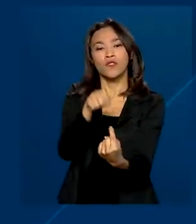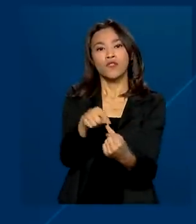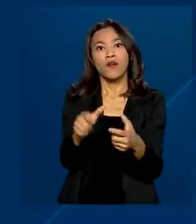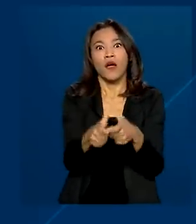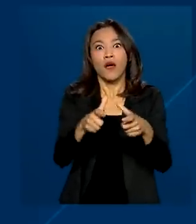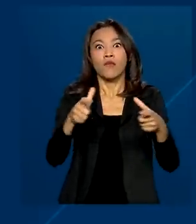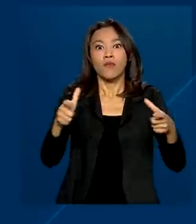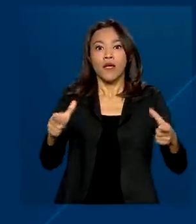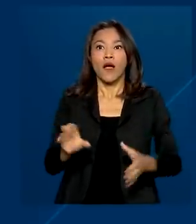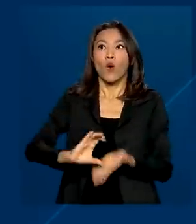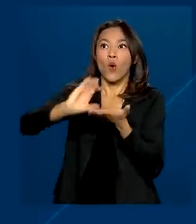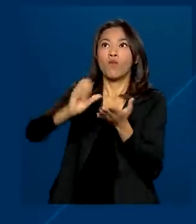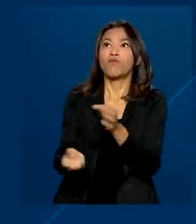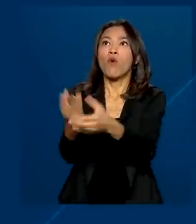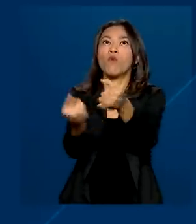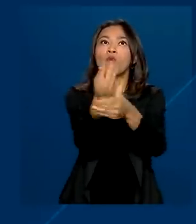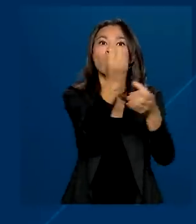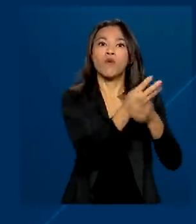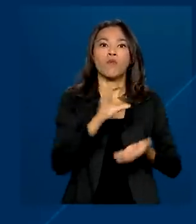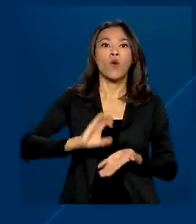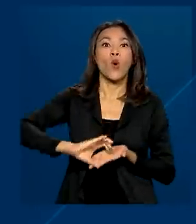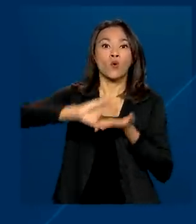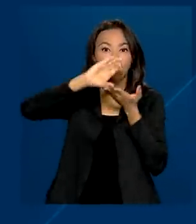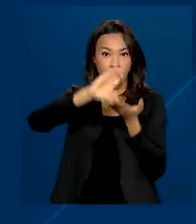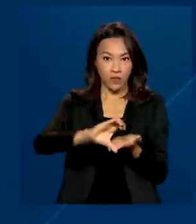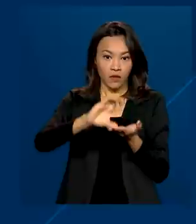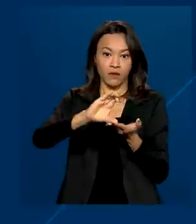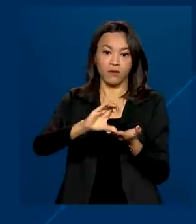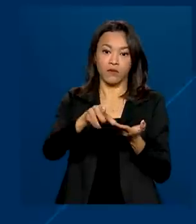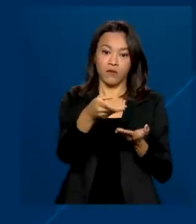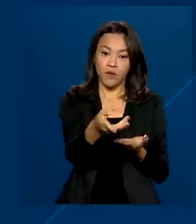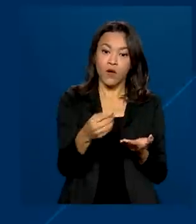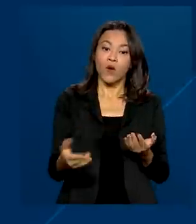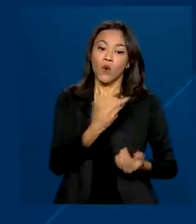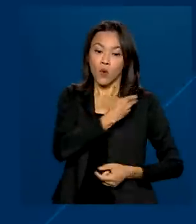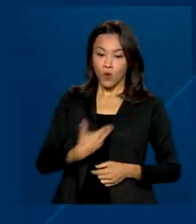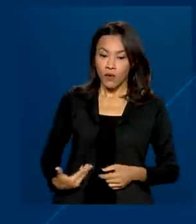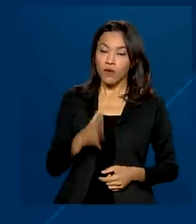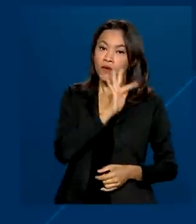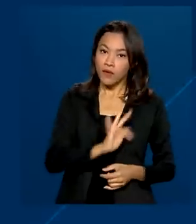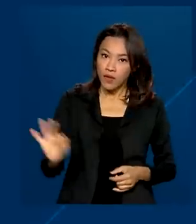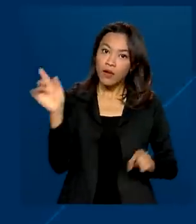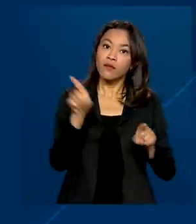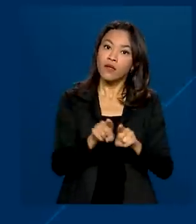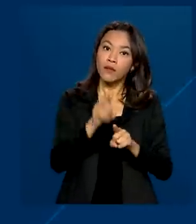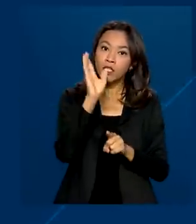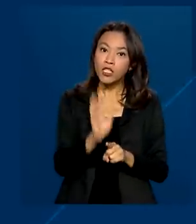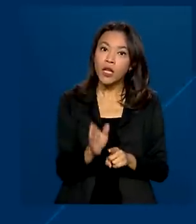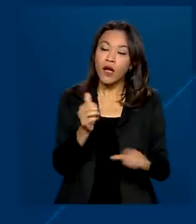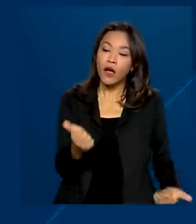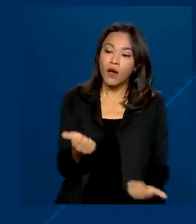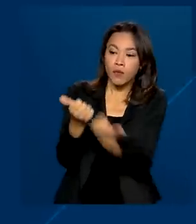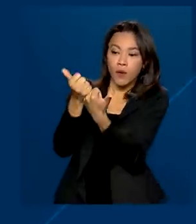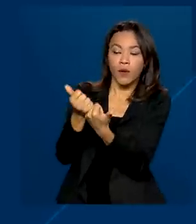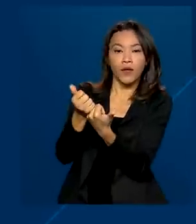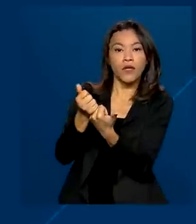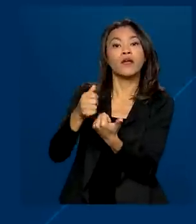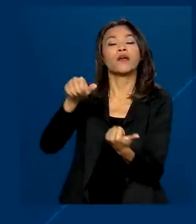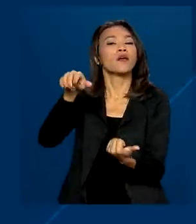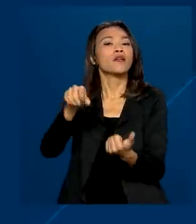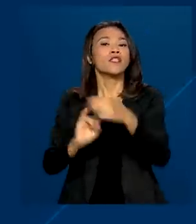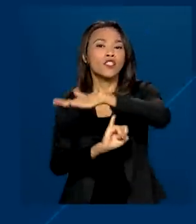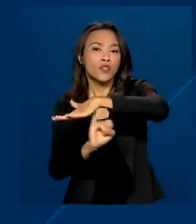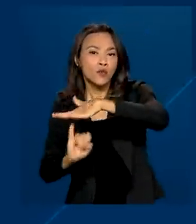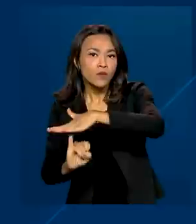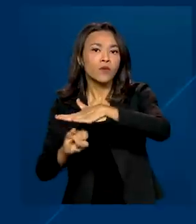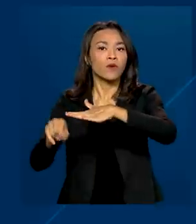de conselhos e fundos municipais da pessoa idosa. O governo federal também investiu em instituições de longa permanência para